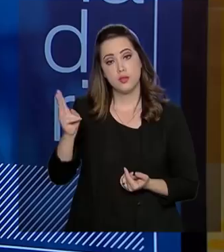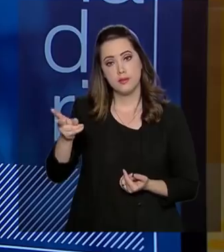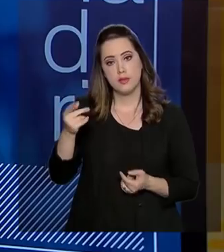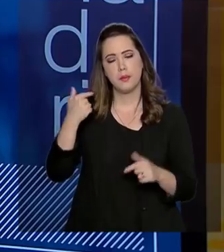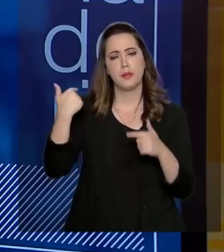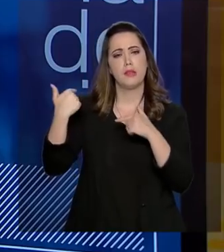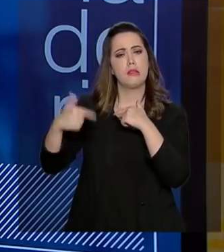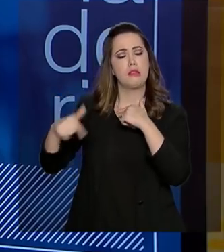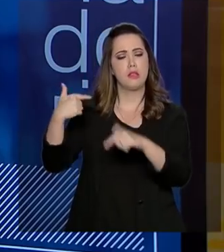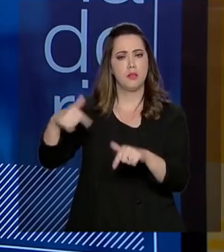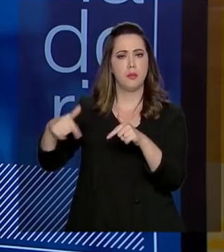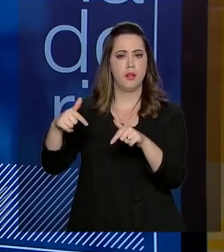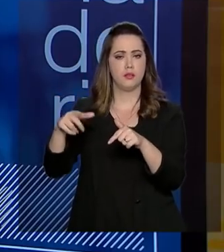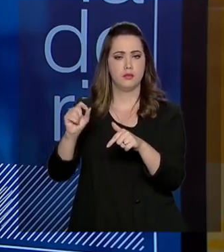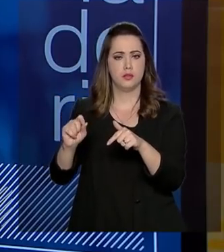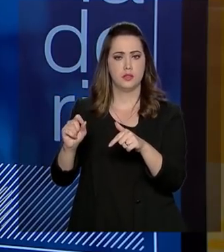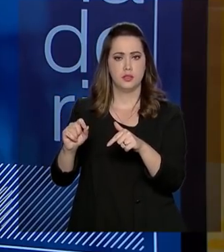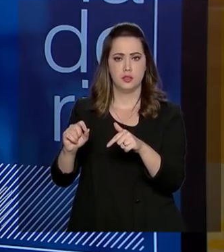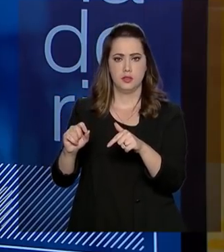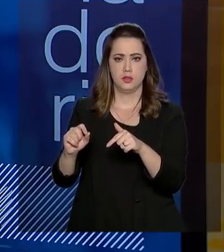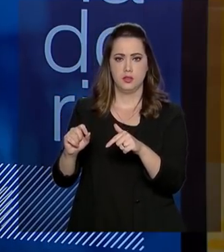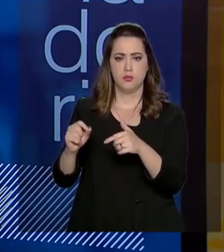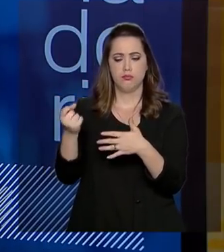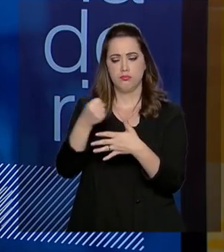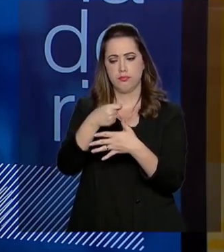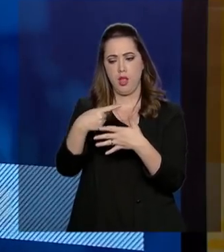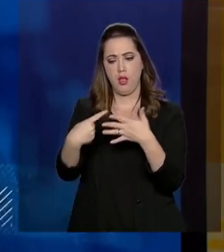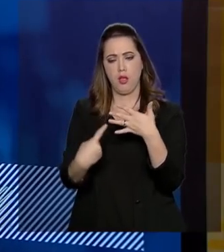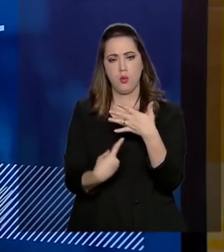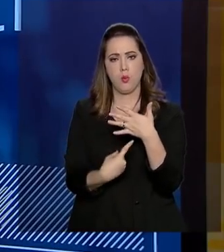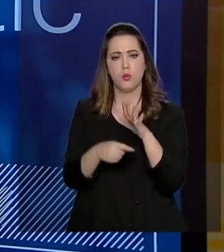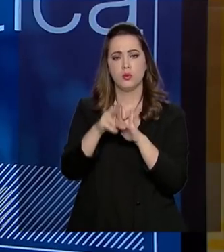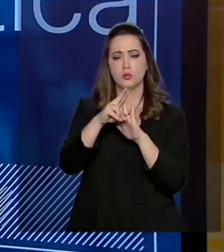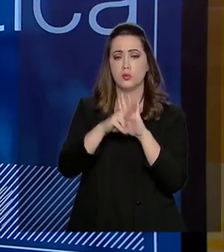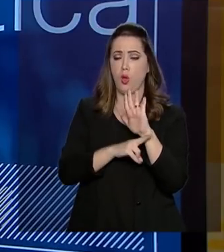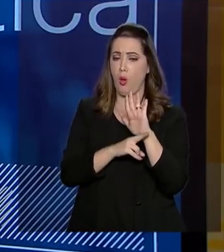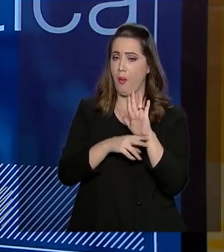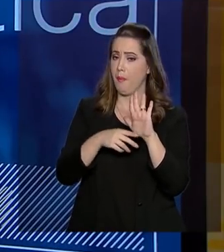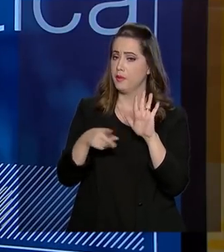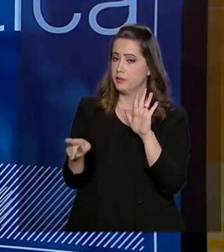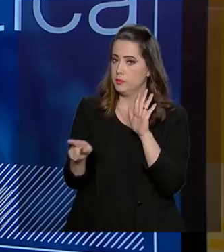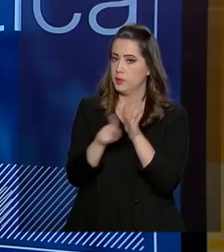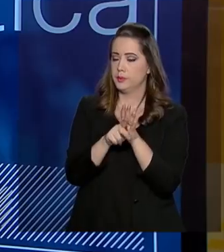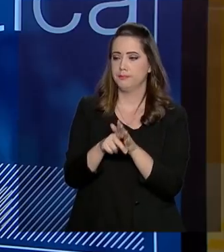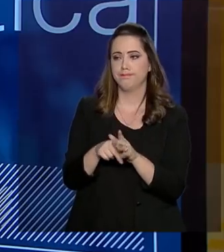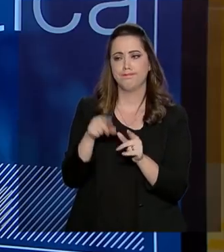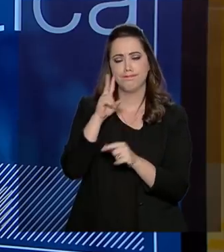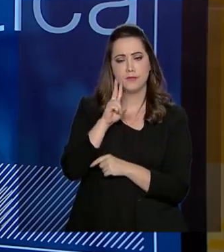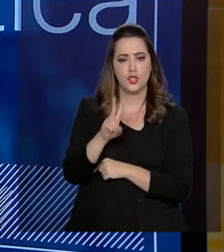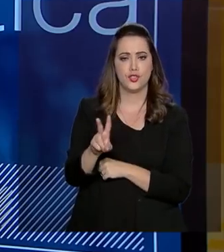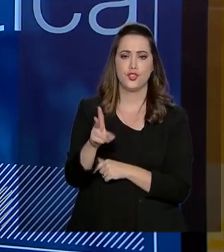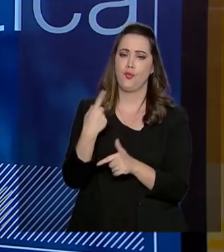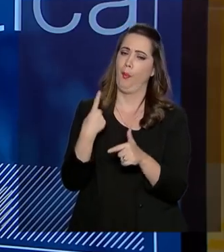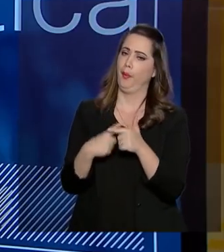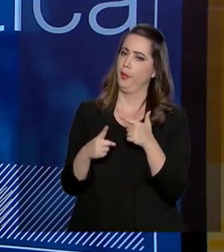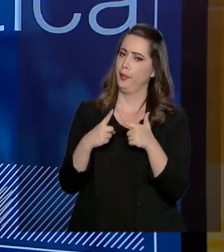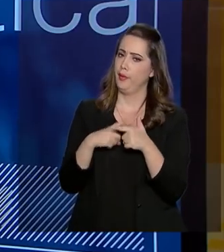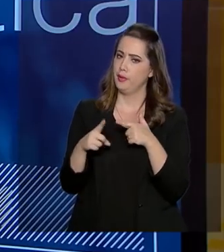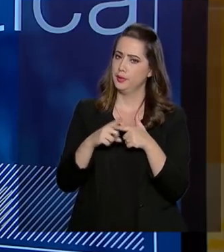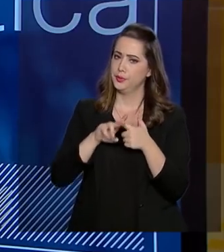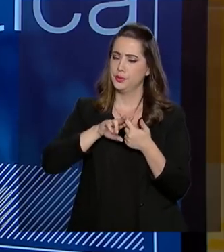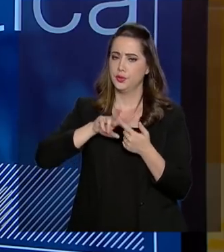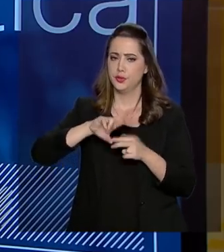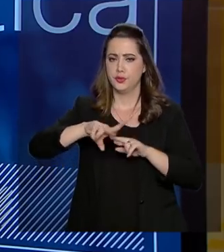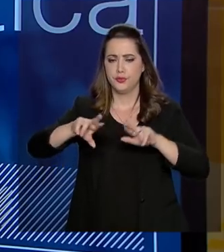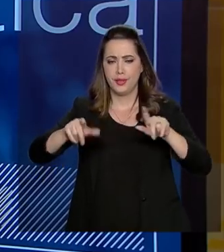trabalhamos nesses critérios específicos, porque a gente via um grande problema da qualidade de muitas